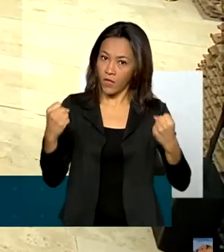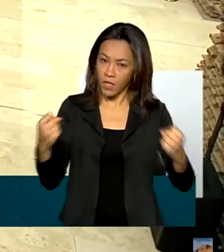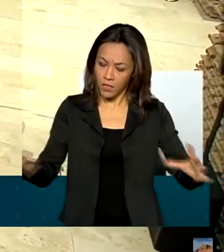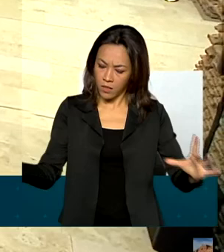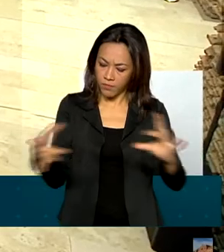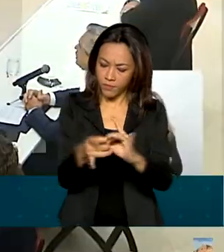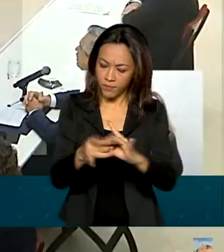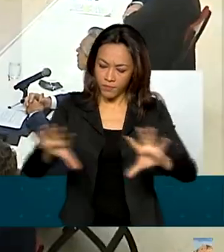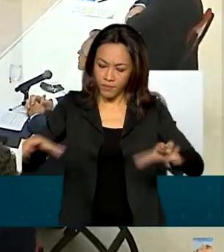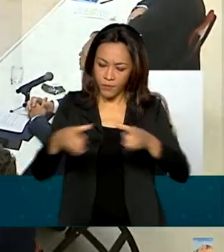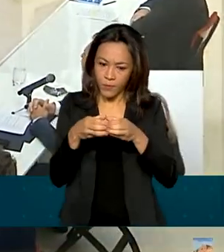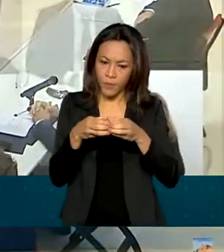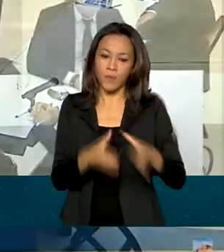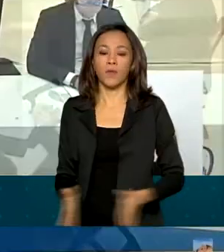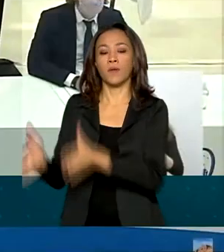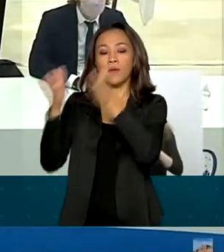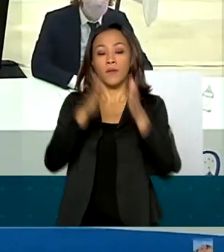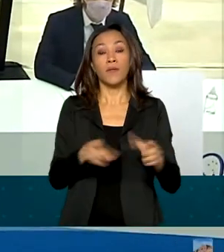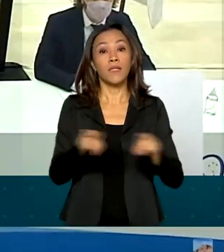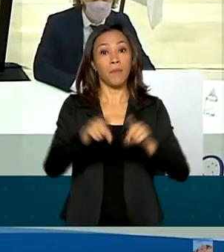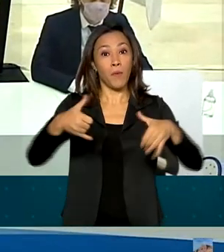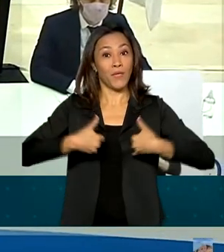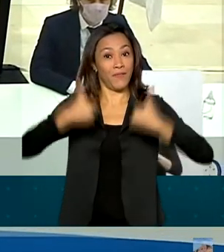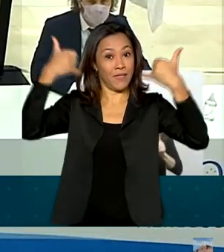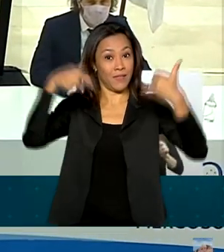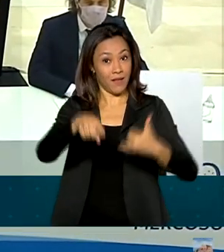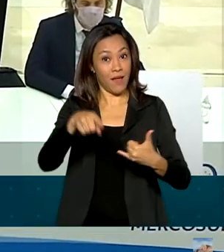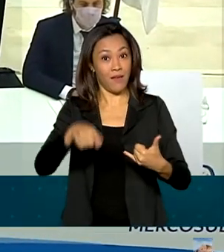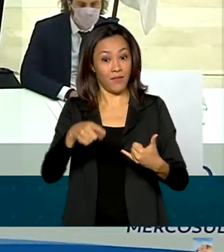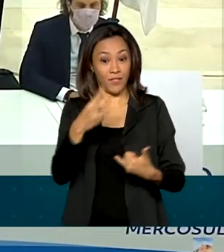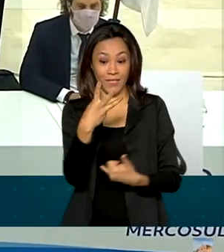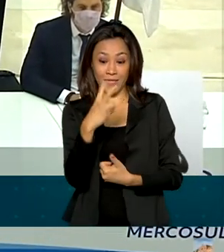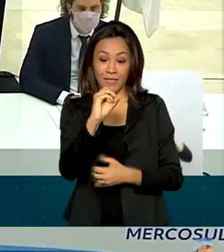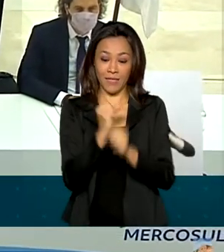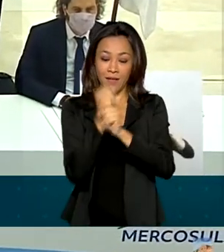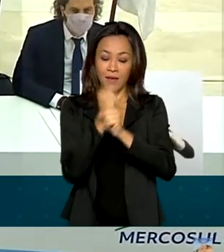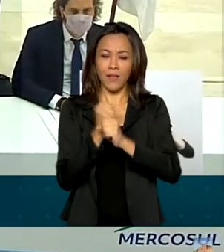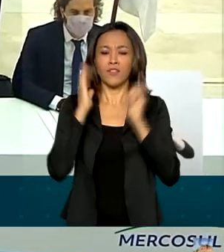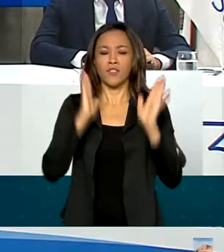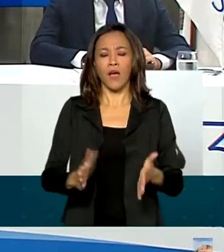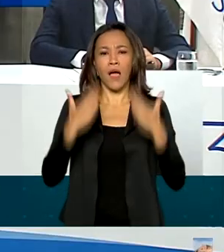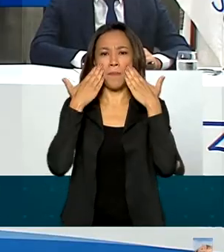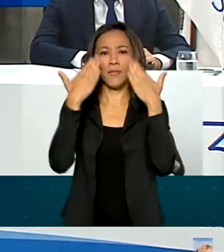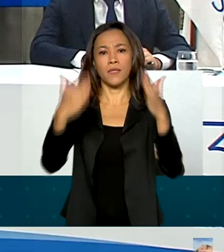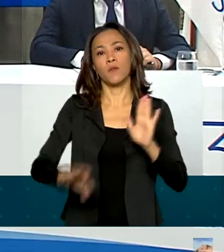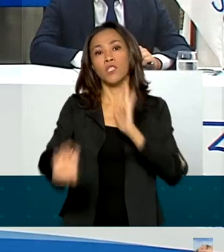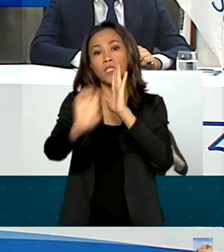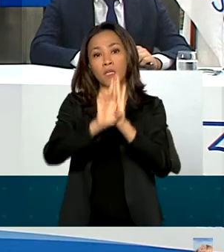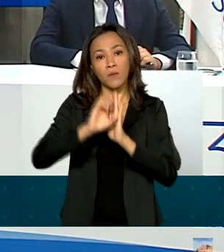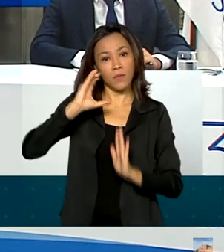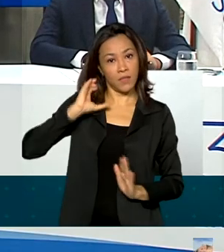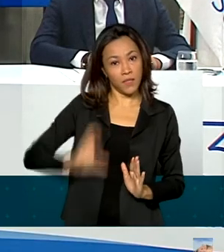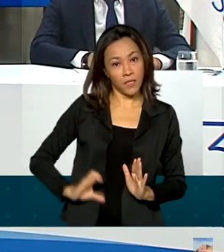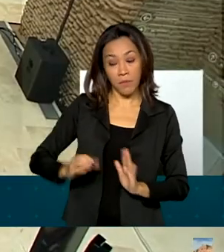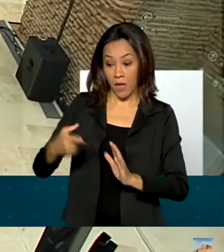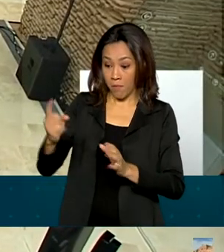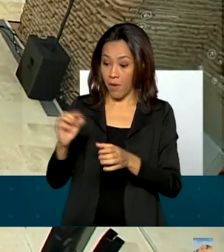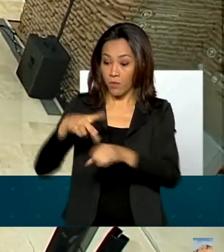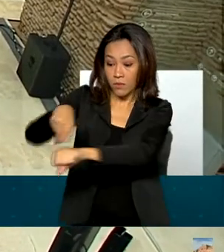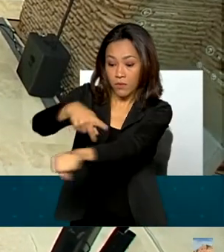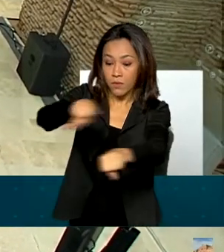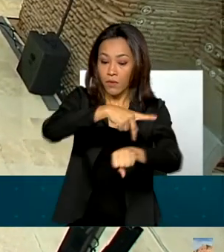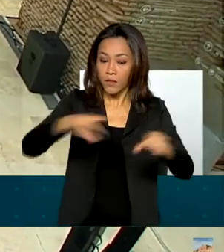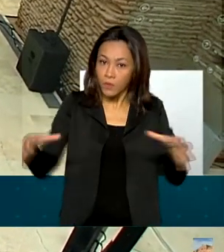E para marcar o aniversário do acordo, foi apresentado o Estatuto da Cidadania do Mercosul para os países membros,